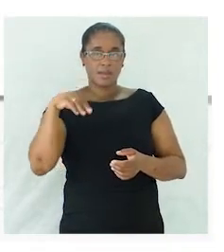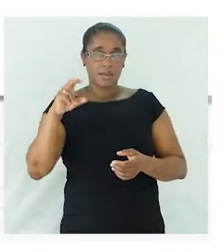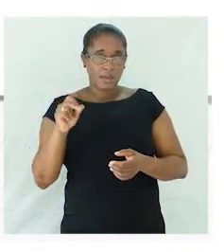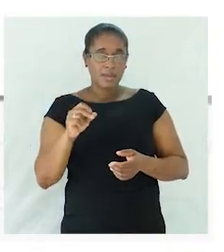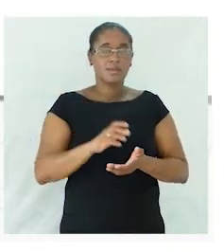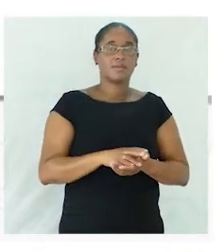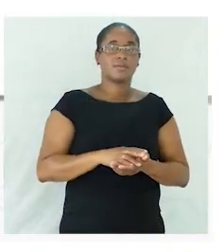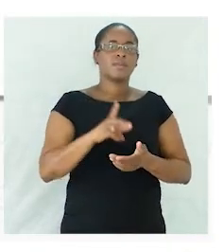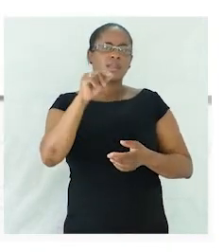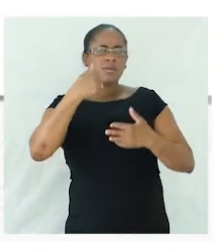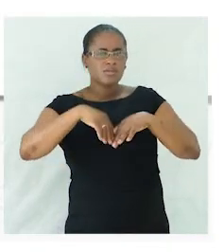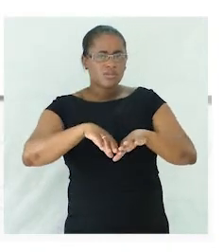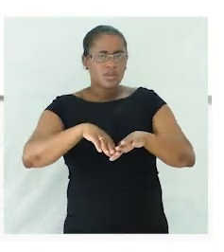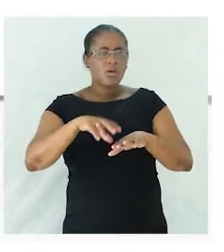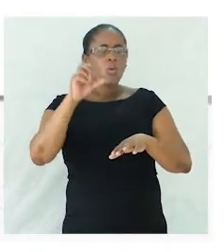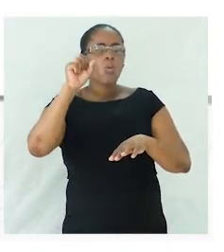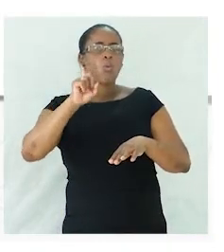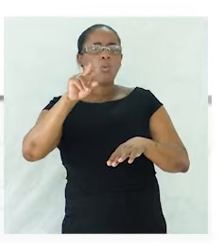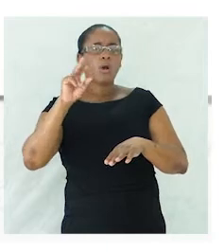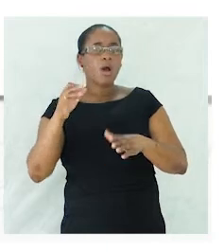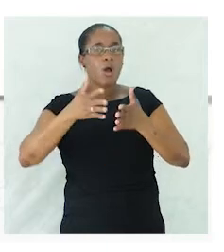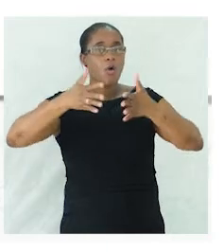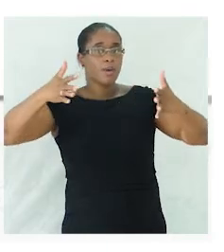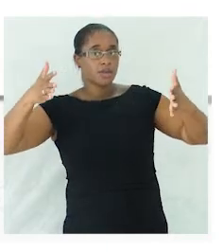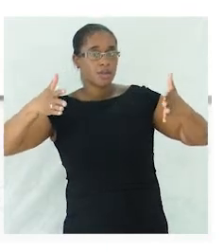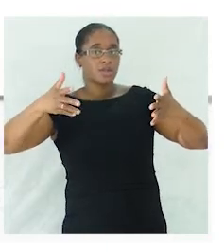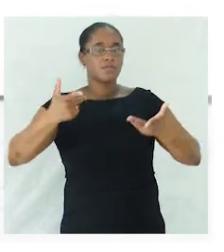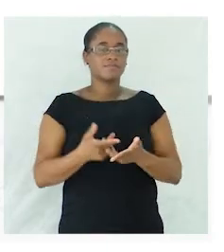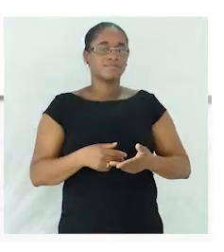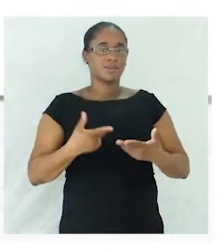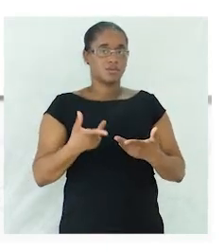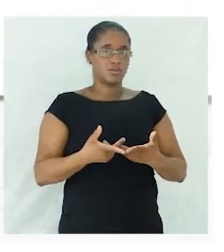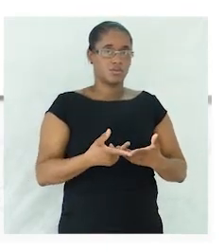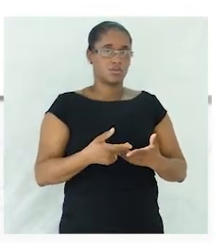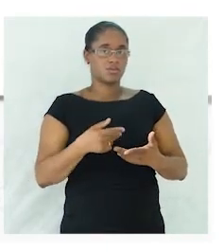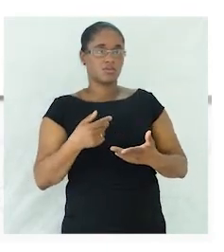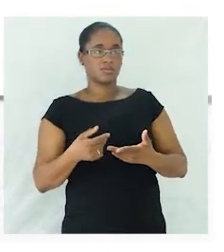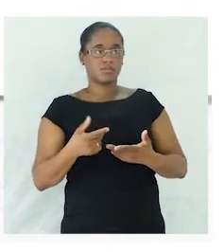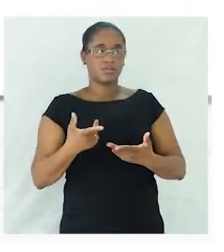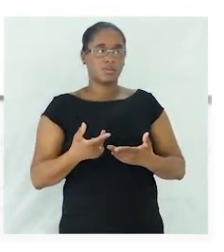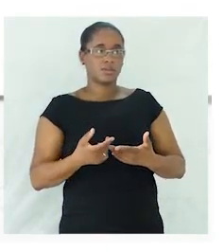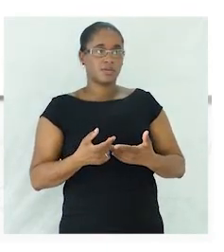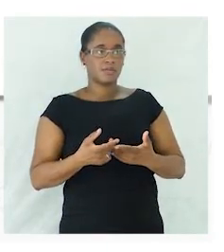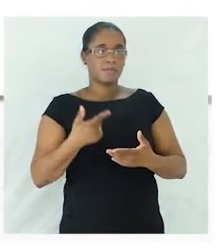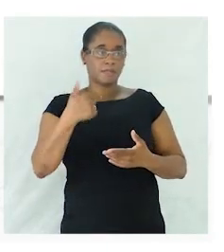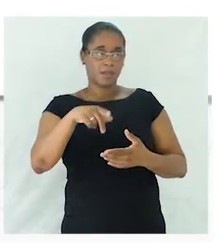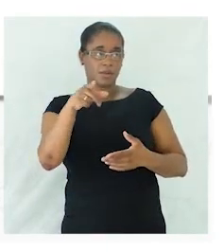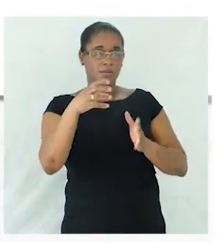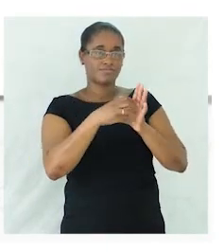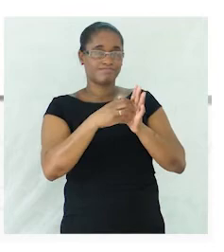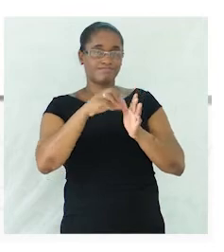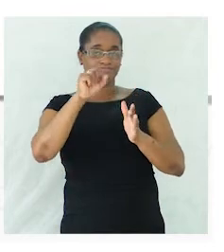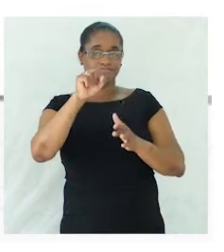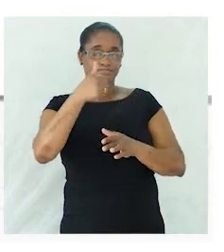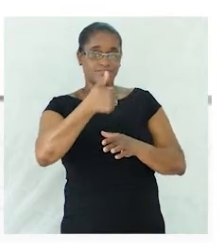que vai aumentar o tamanho não é? um brigadeiro enorme brigadeirão não é? então temos brigadeirão